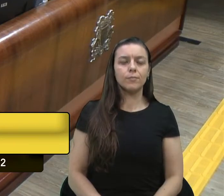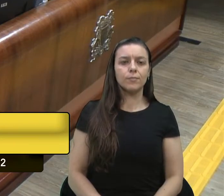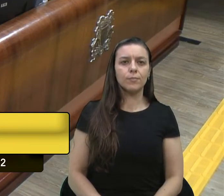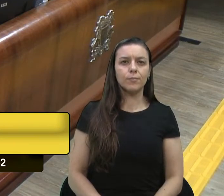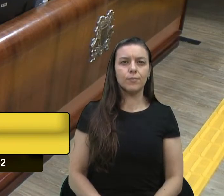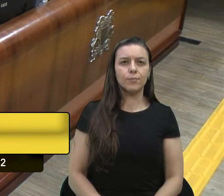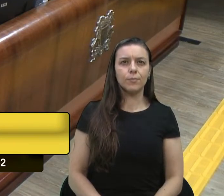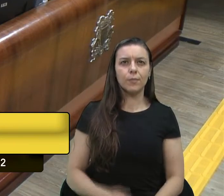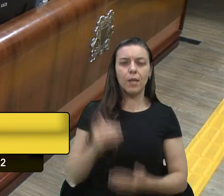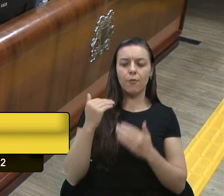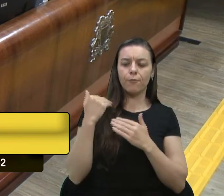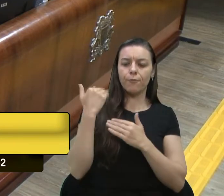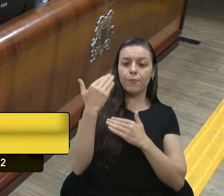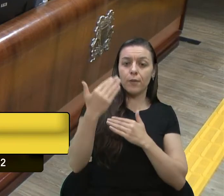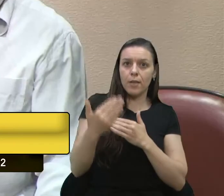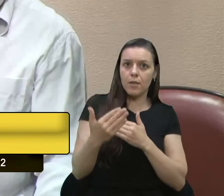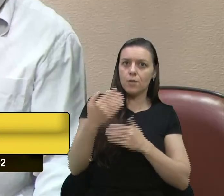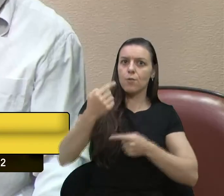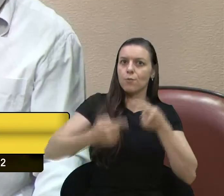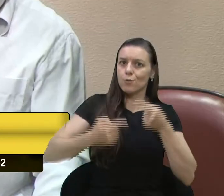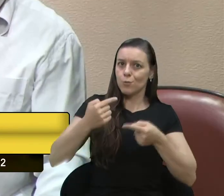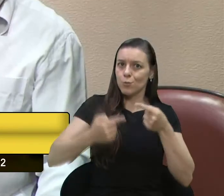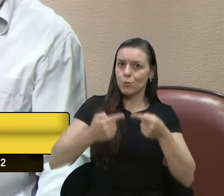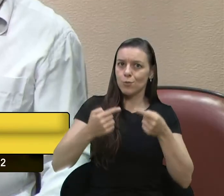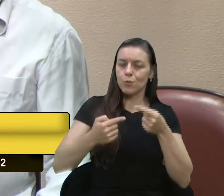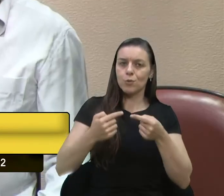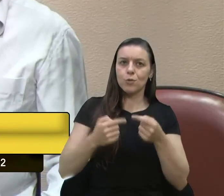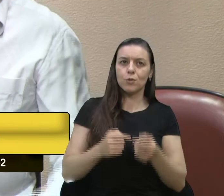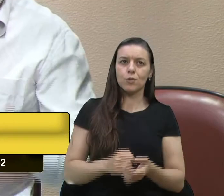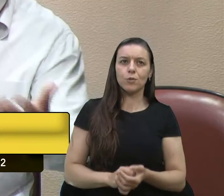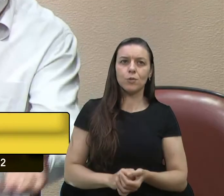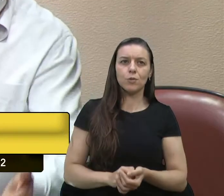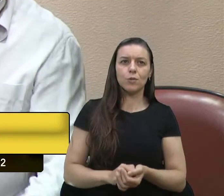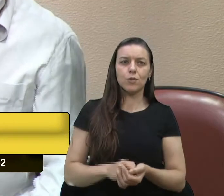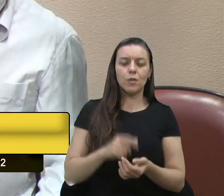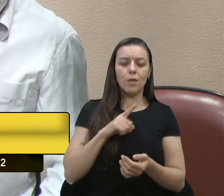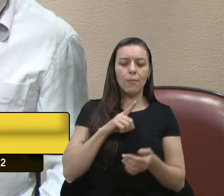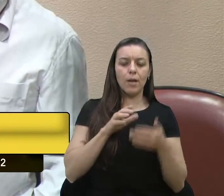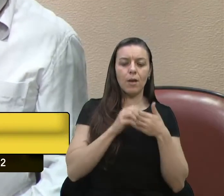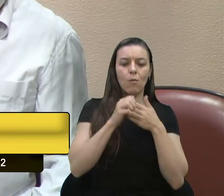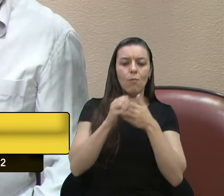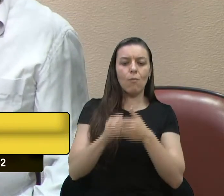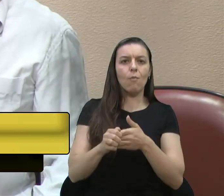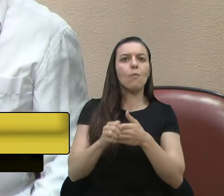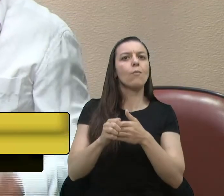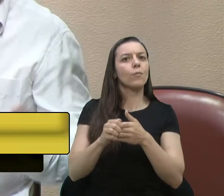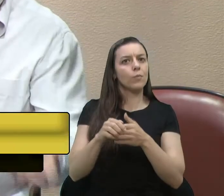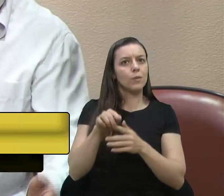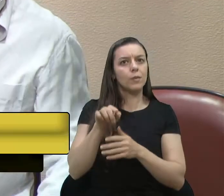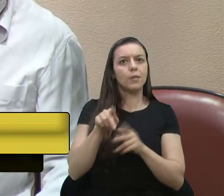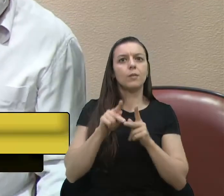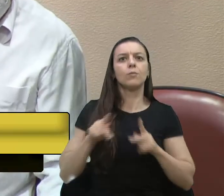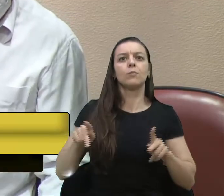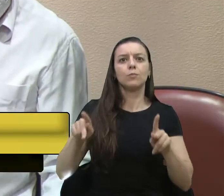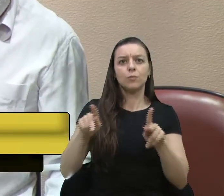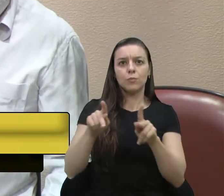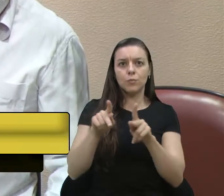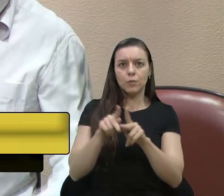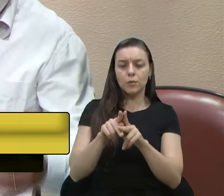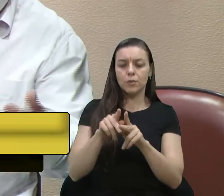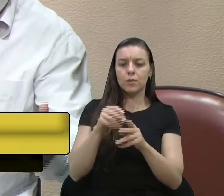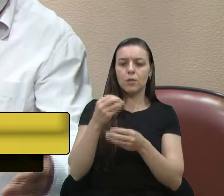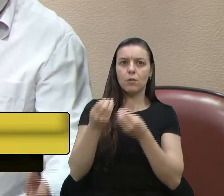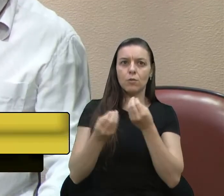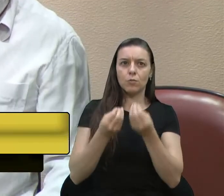ali à frente, que vamos discutir. Então, acompanhar a população diante desses fatores,